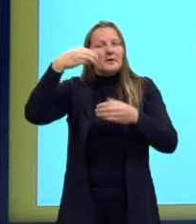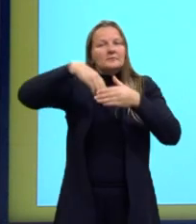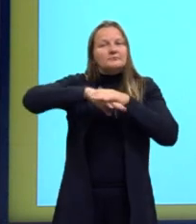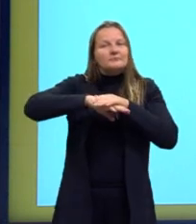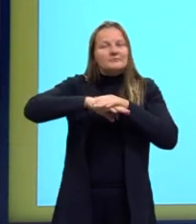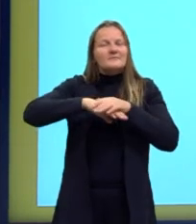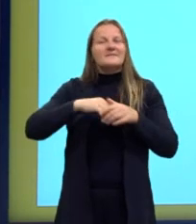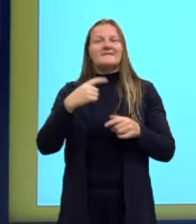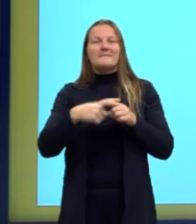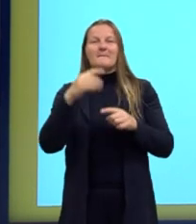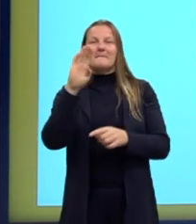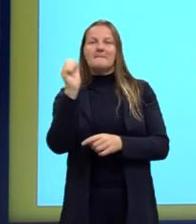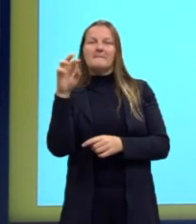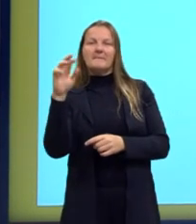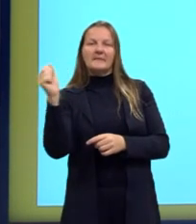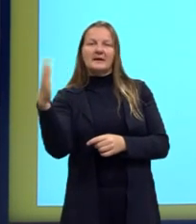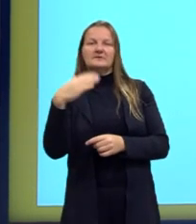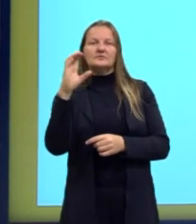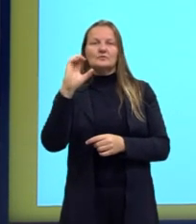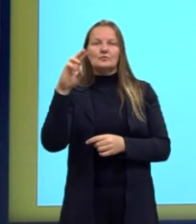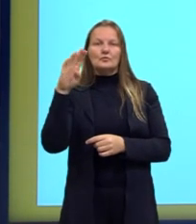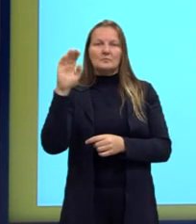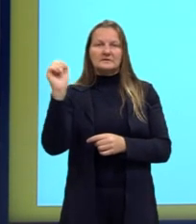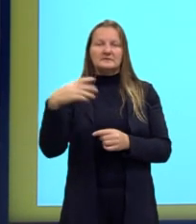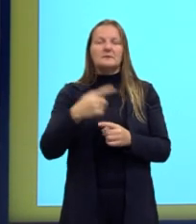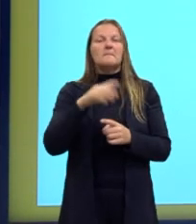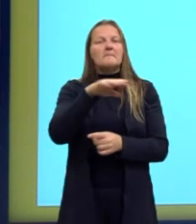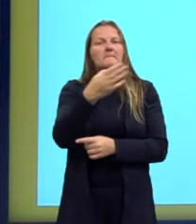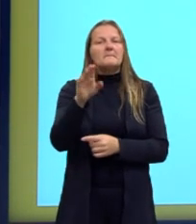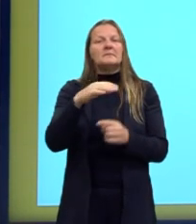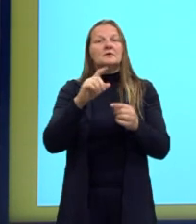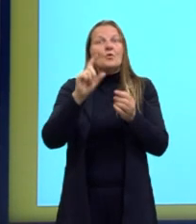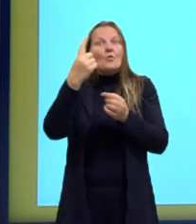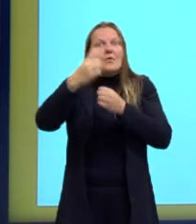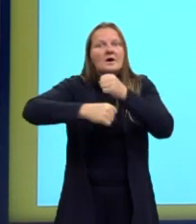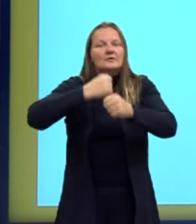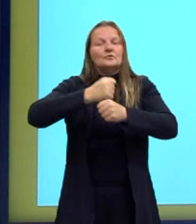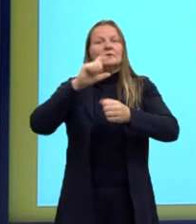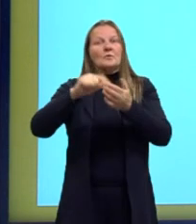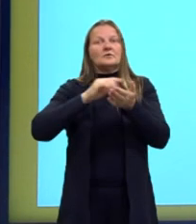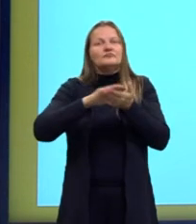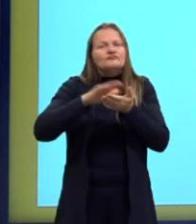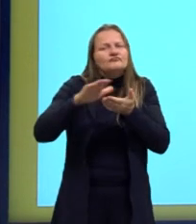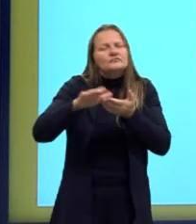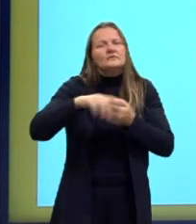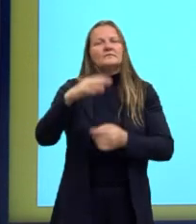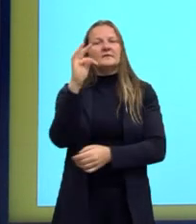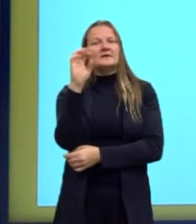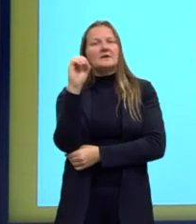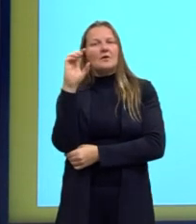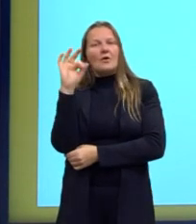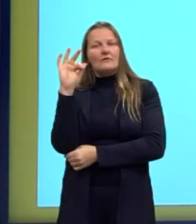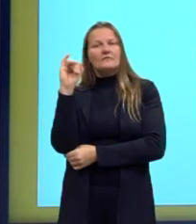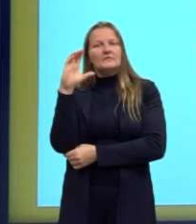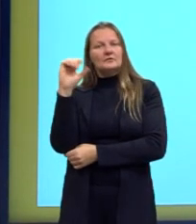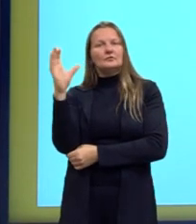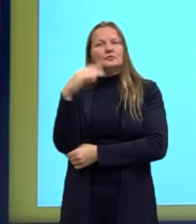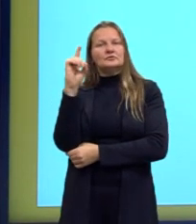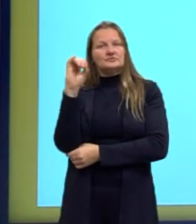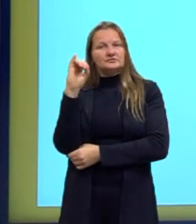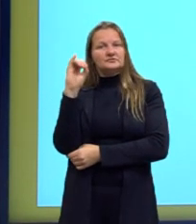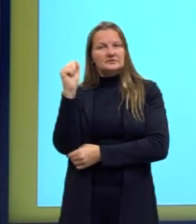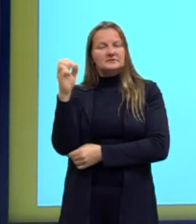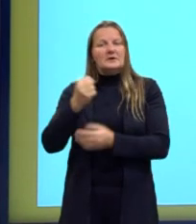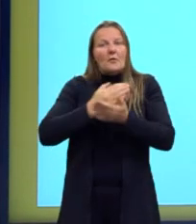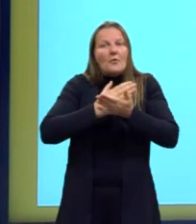Cubas, em 1881. Um ano depois, gente tem a publicação de Fanfarras, do Teófilo Dias, é onde a gente diz que tem início